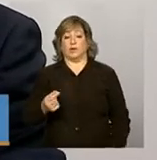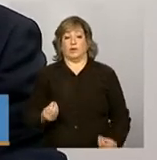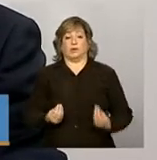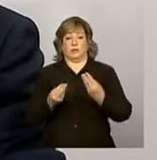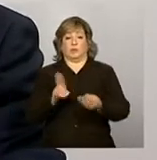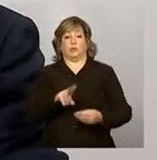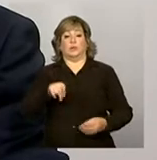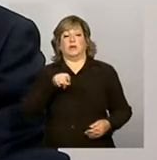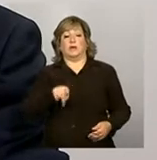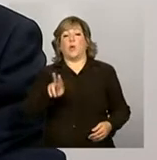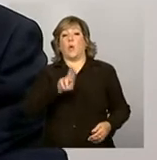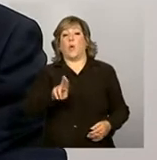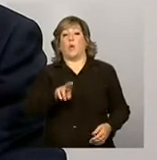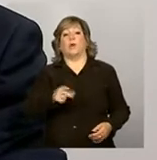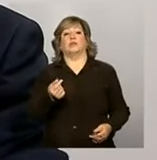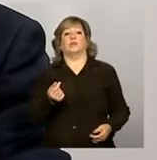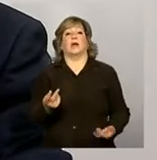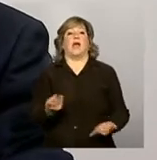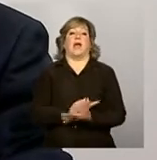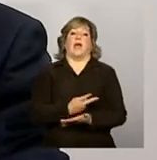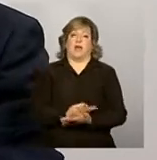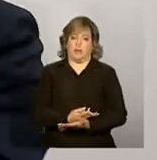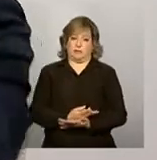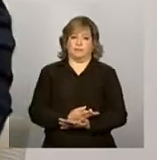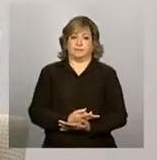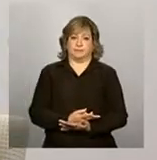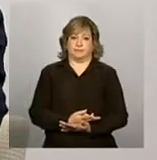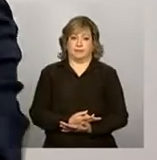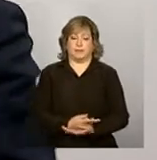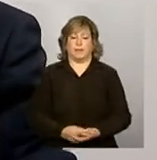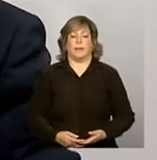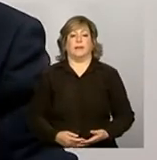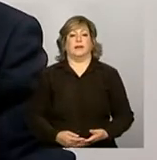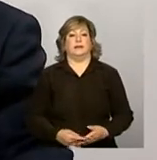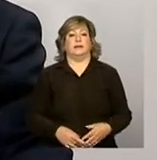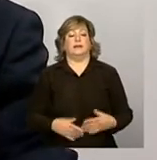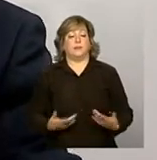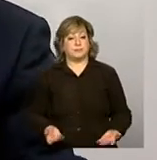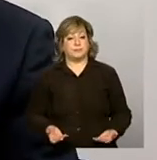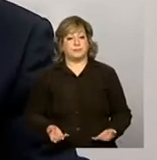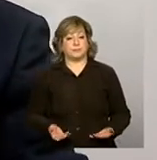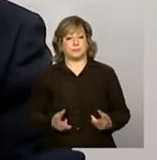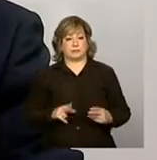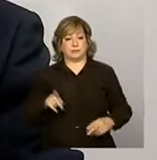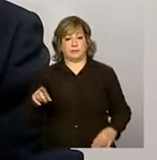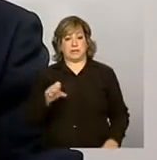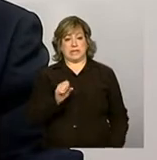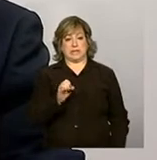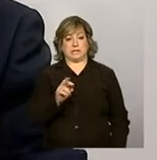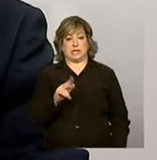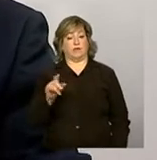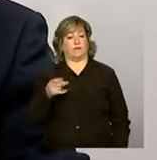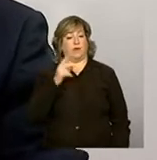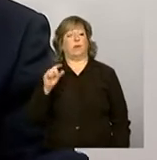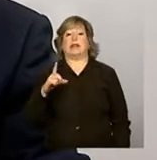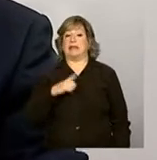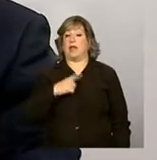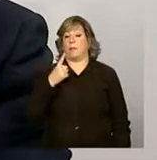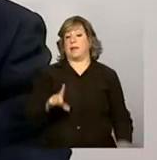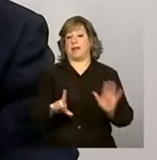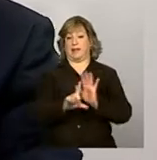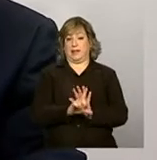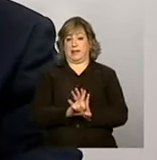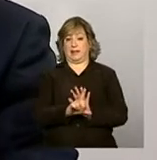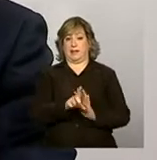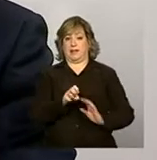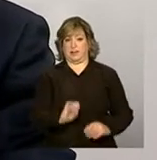possa ser utilizado de uma maneira inadequada. E aí, tal como o Sérgio destacou, existe uma legislação e o que importa,